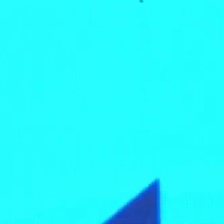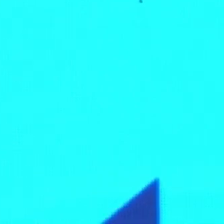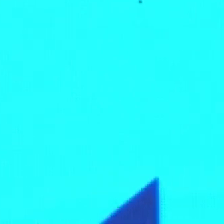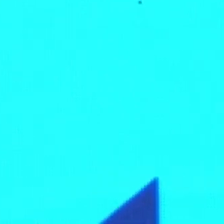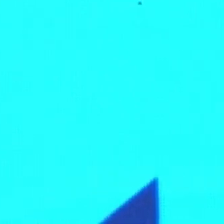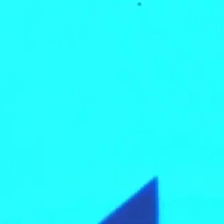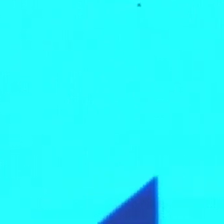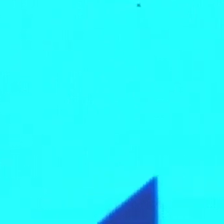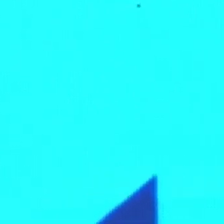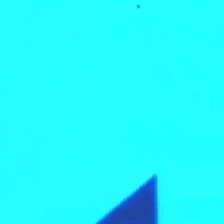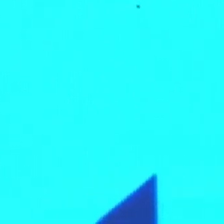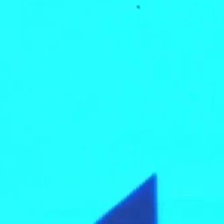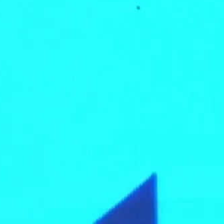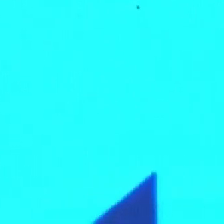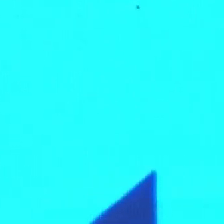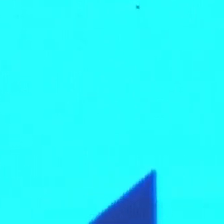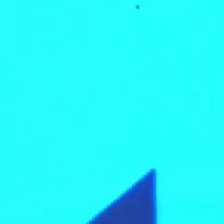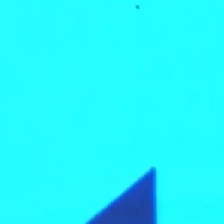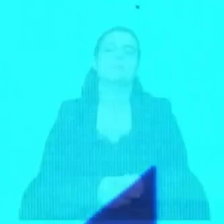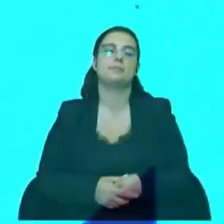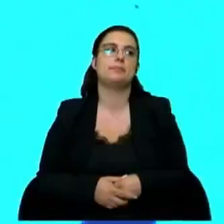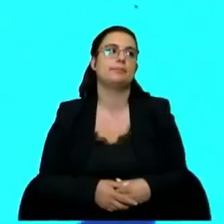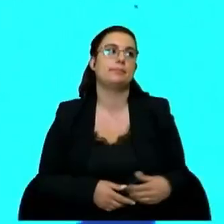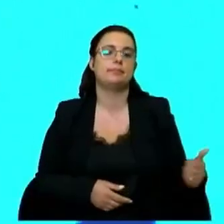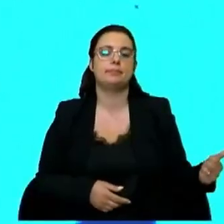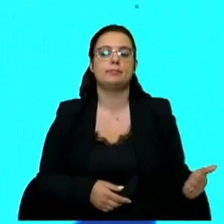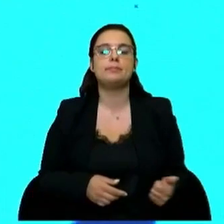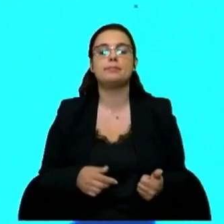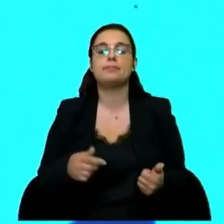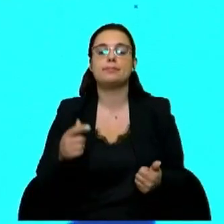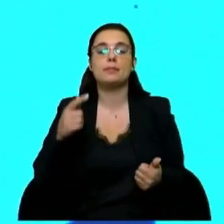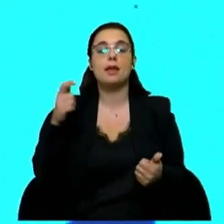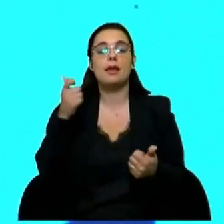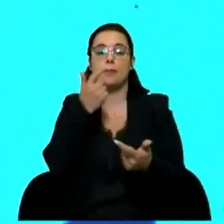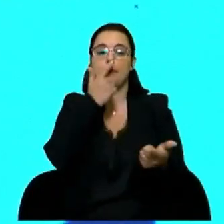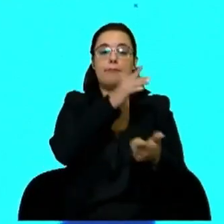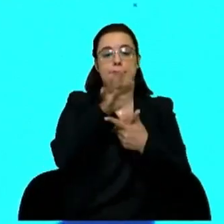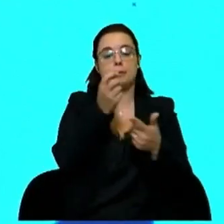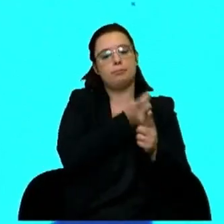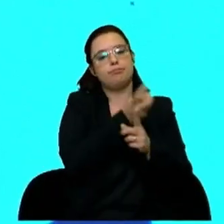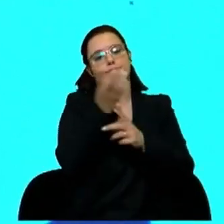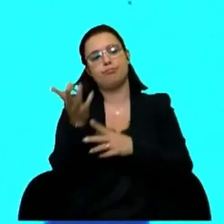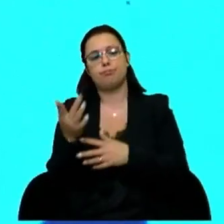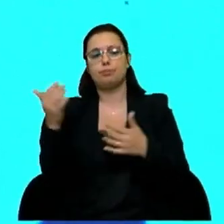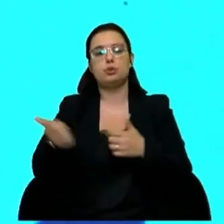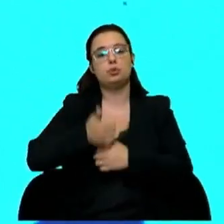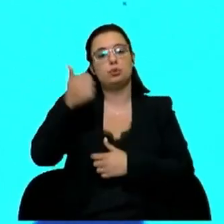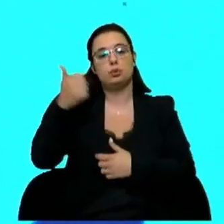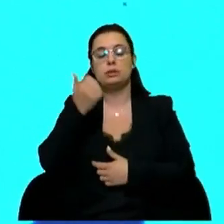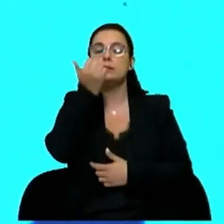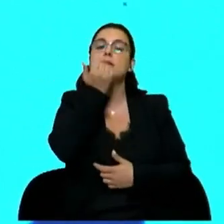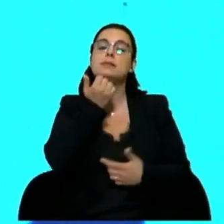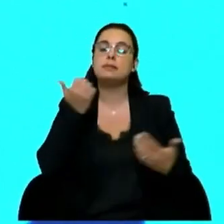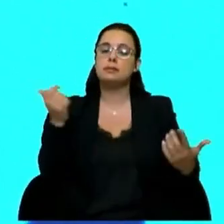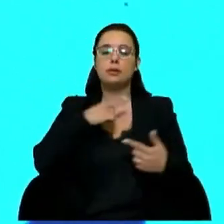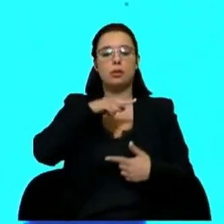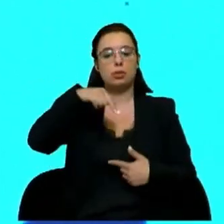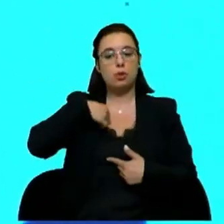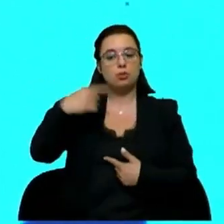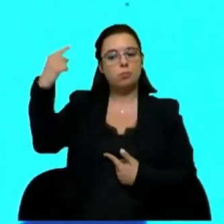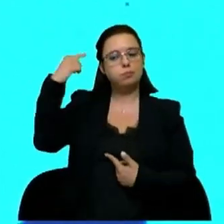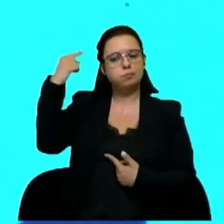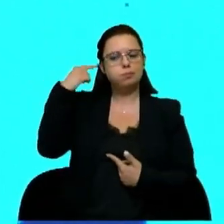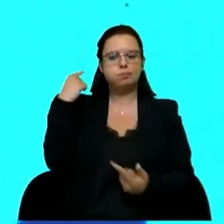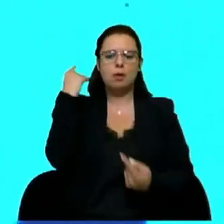procuram essa mão de obra especializada. Têm sido vários os exemplos de sucesso e satisfação. Vamos ouvir alguns